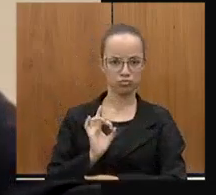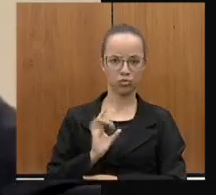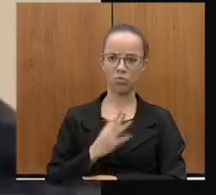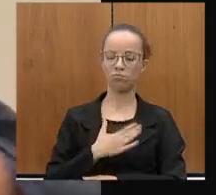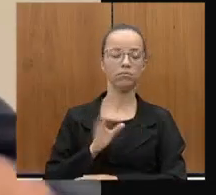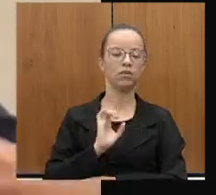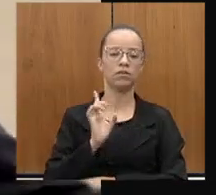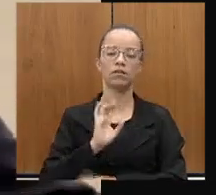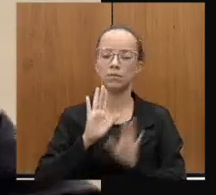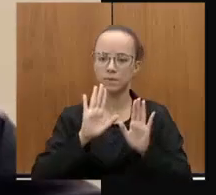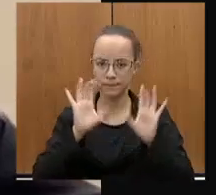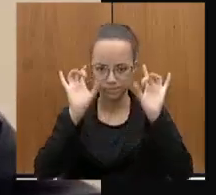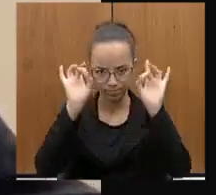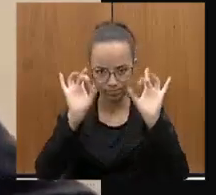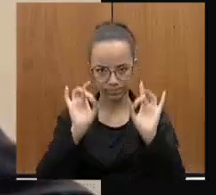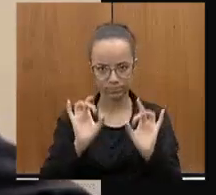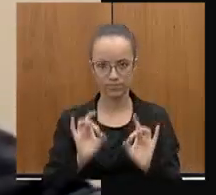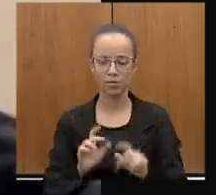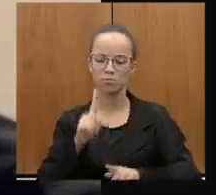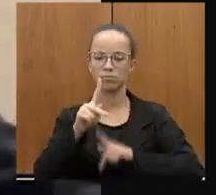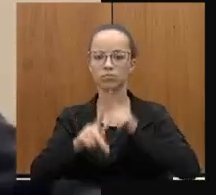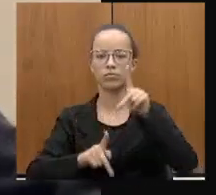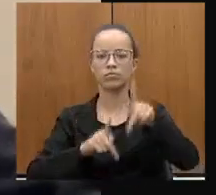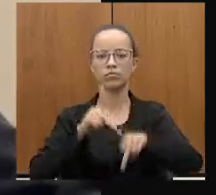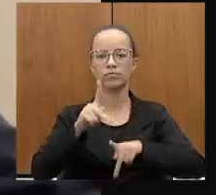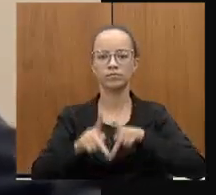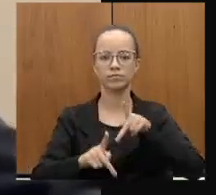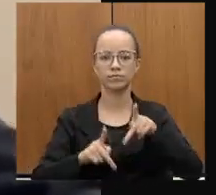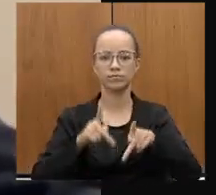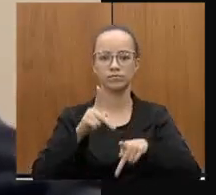falo especialmente pela população